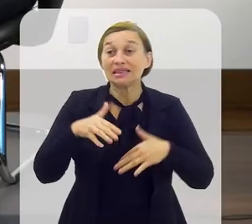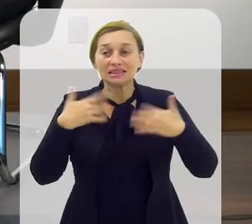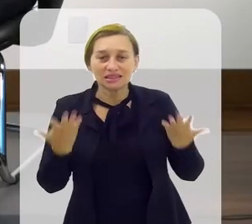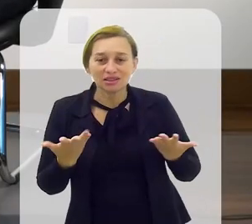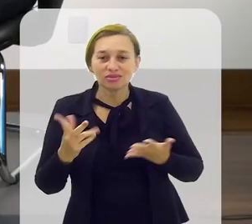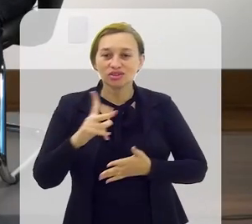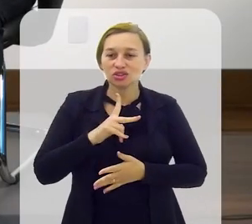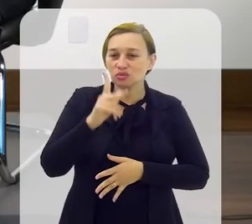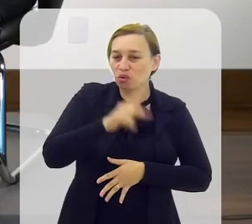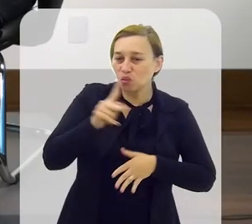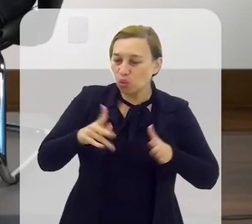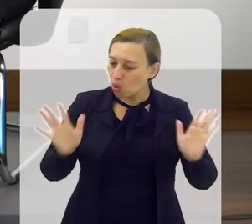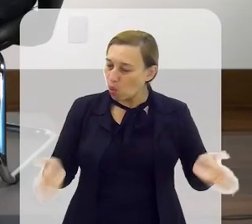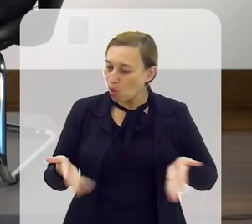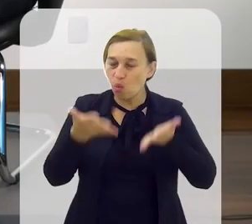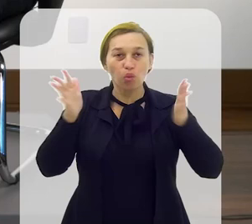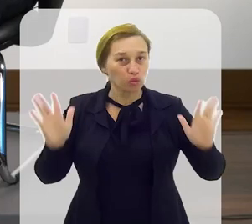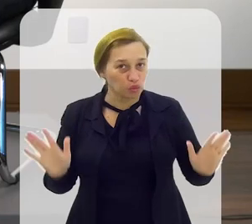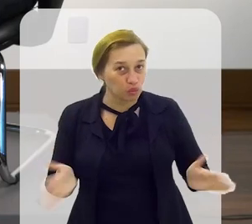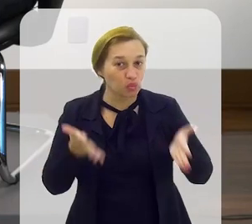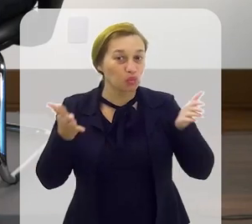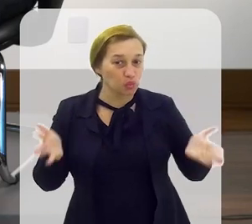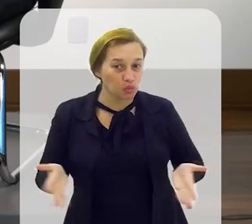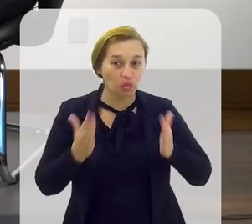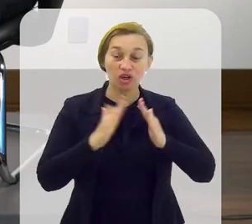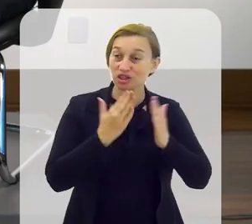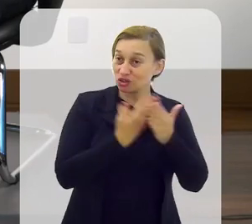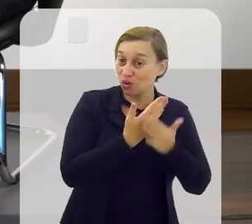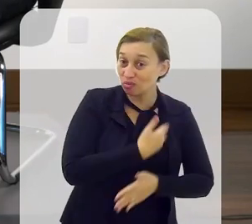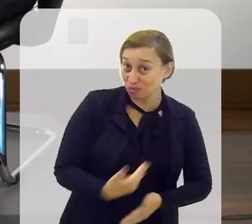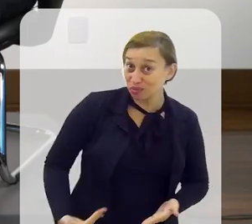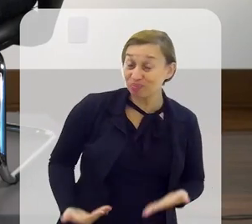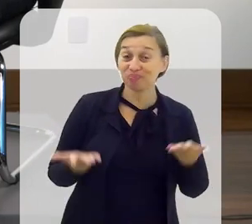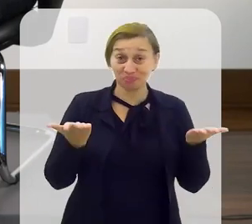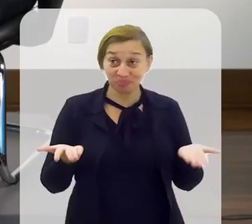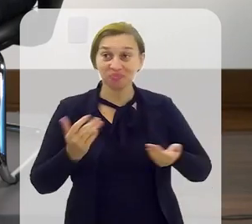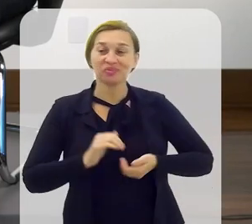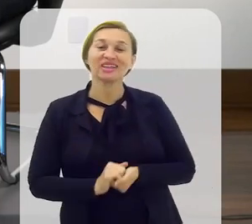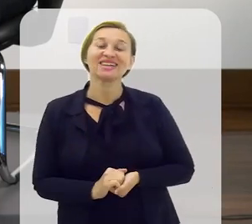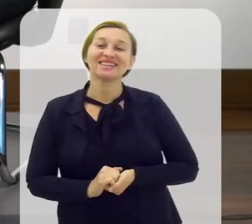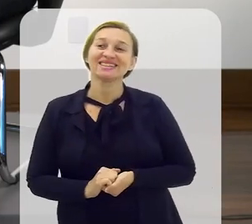Então tínhamos professores que estimulavam Uma escola que estimulava, escola pública